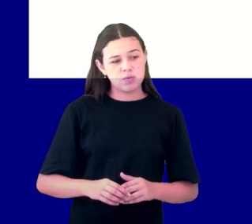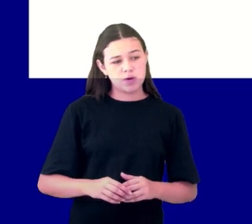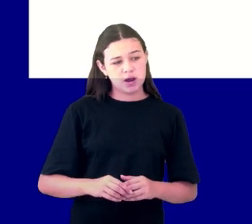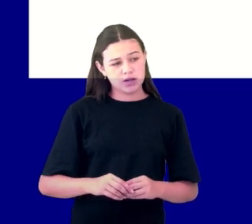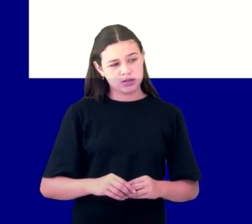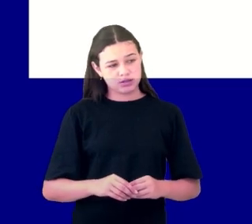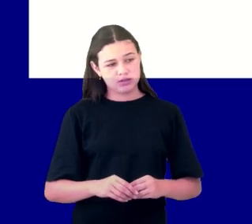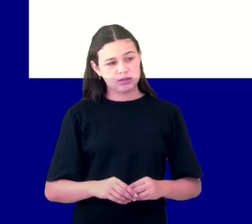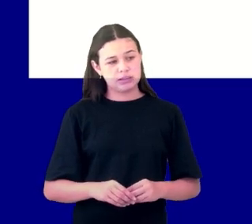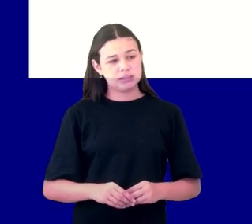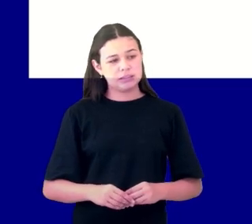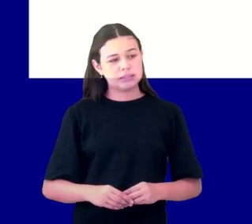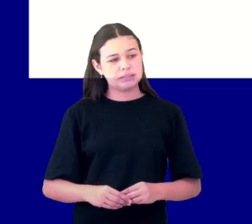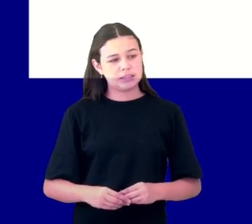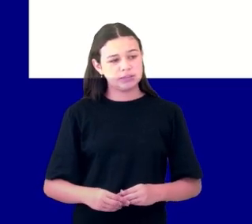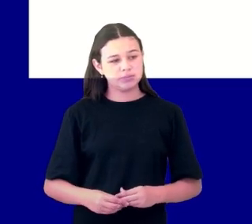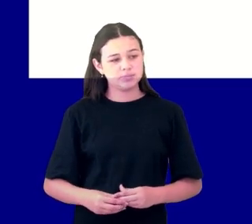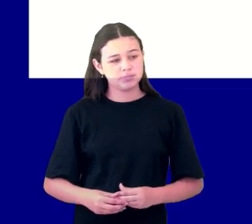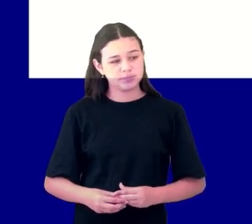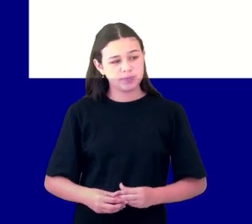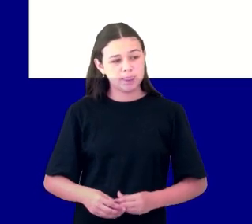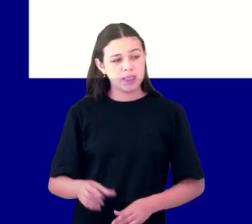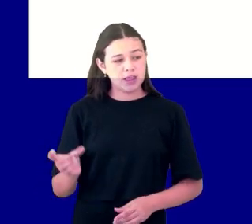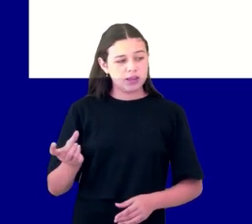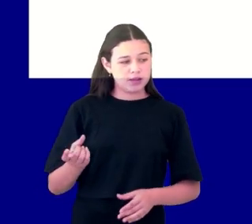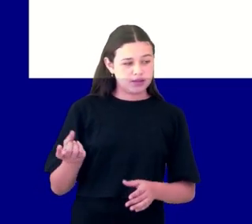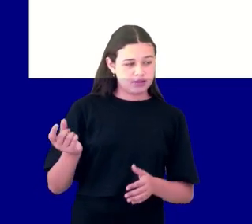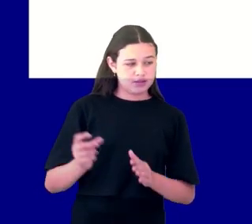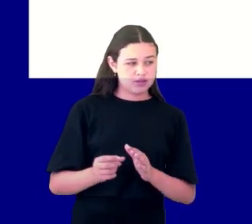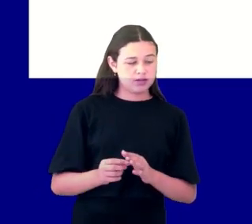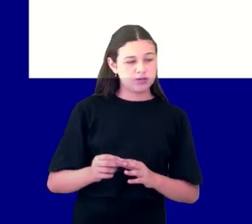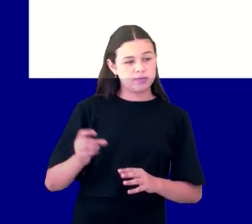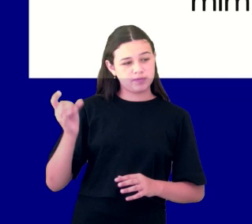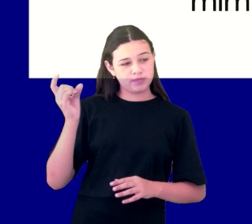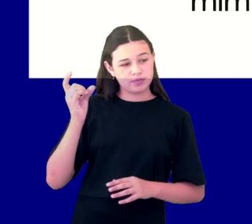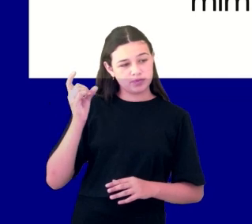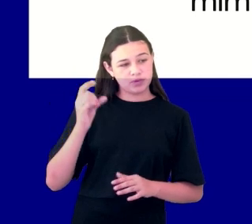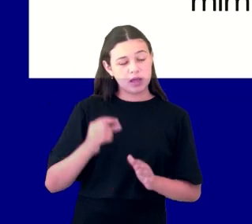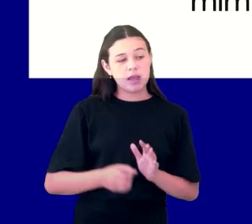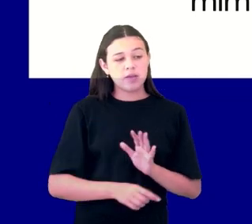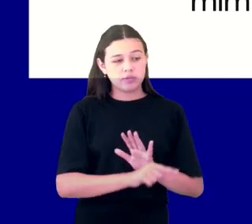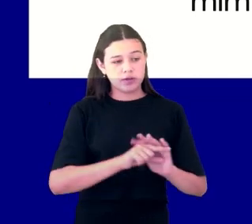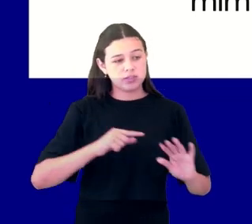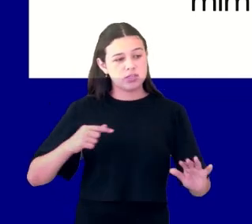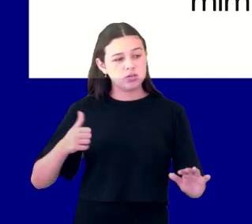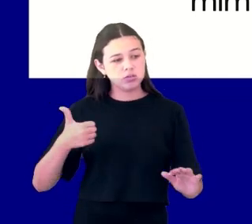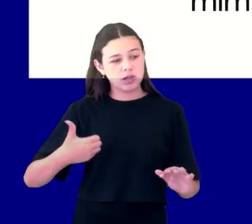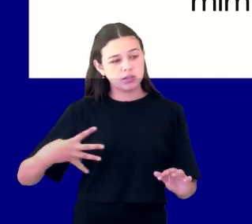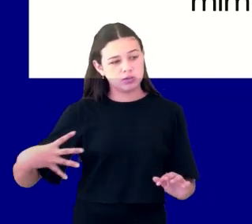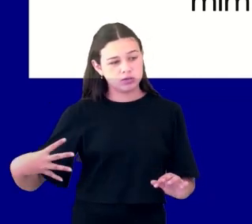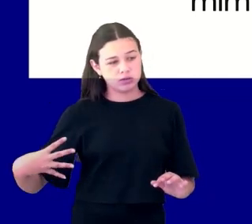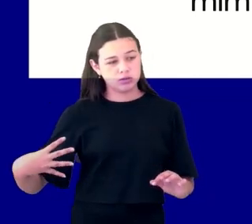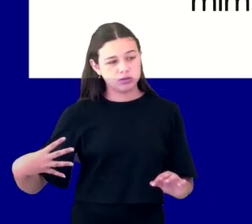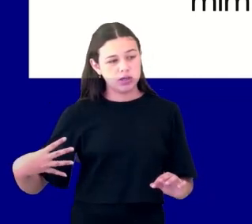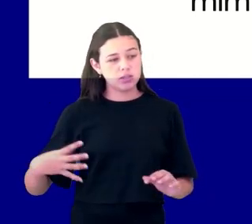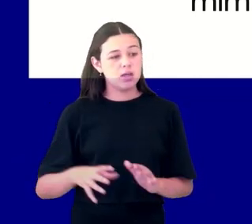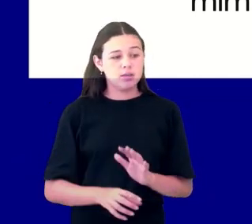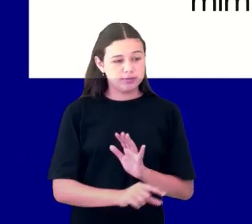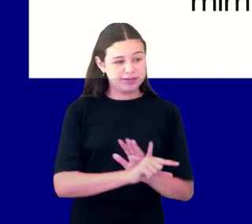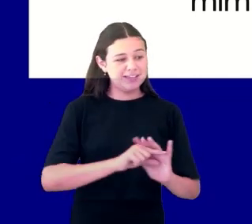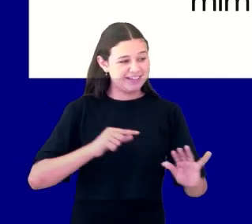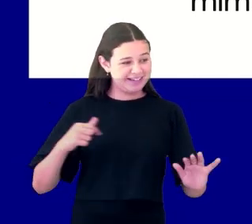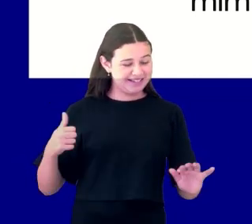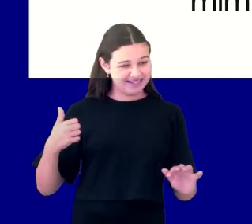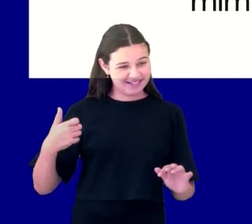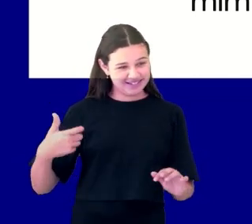contigo somente e não há nenhum outro Deus. Versículo 21, pois não há outro Deus senão eu, Deus